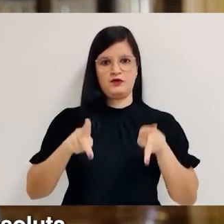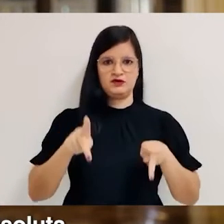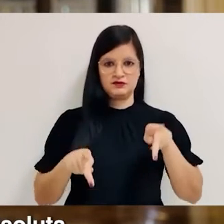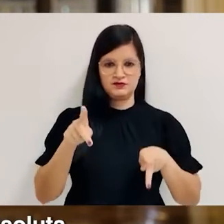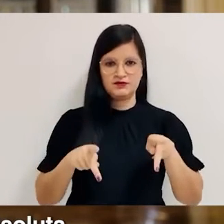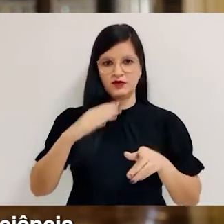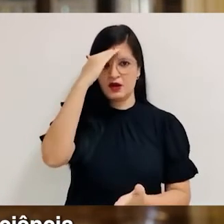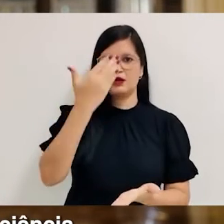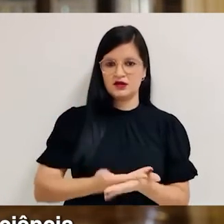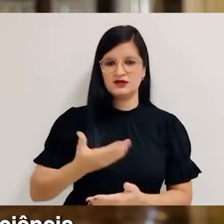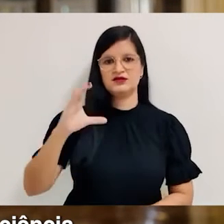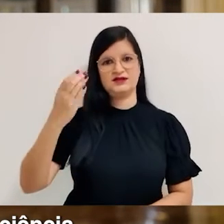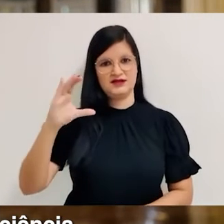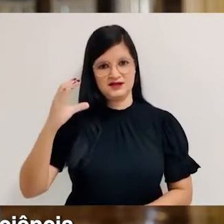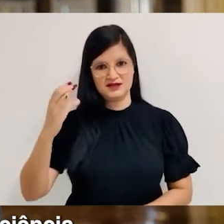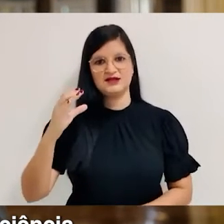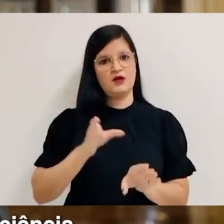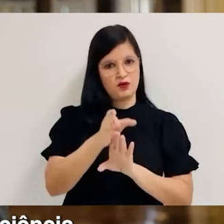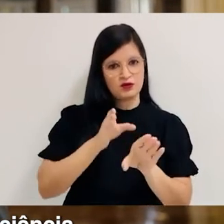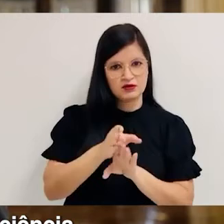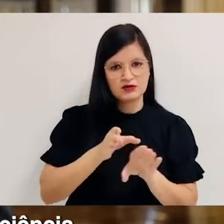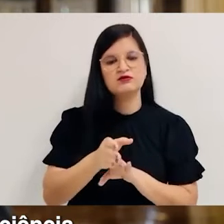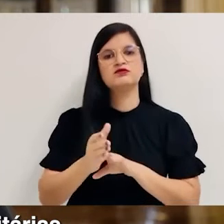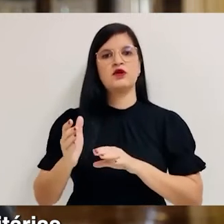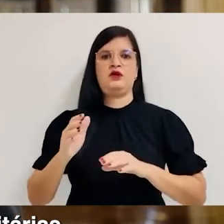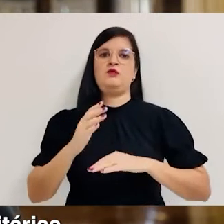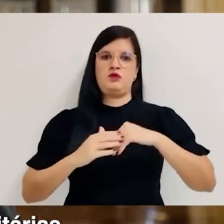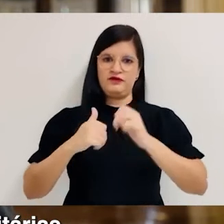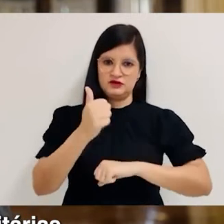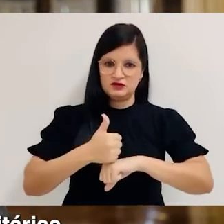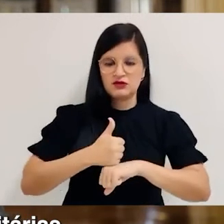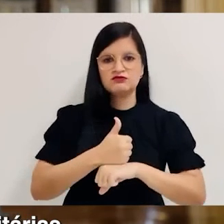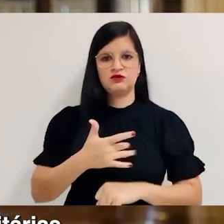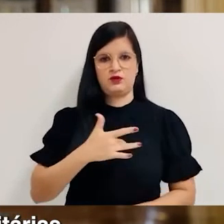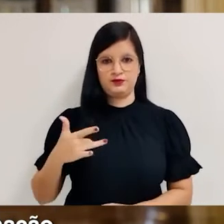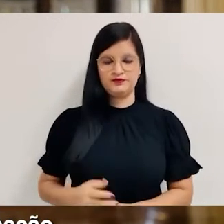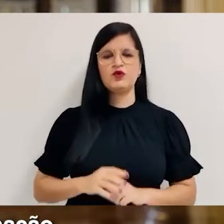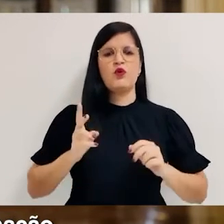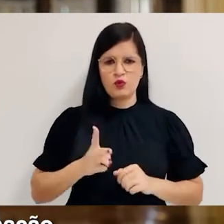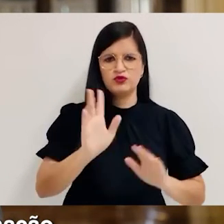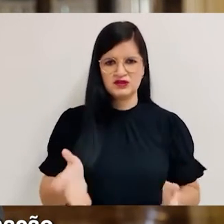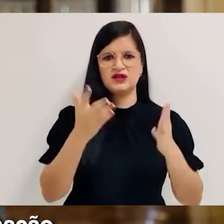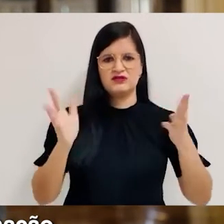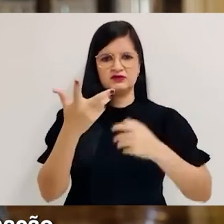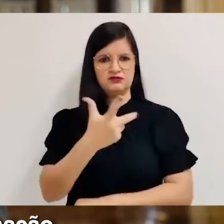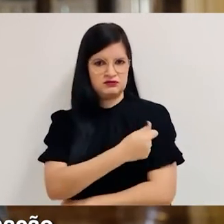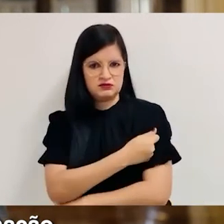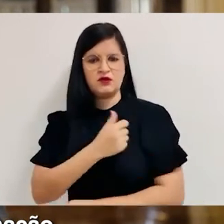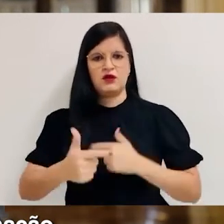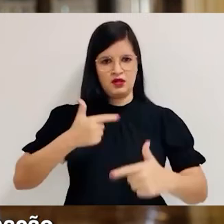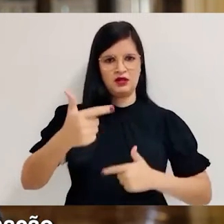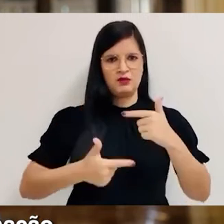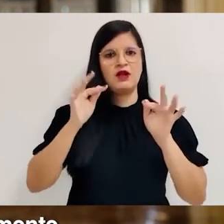absoluta maioria da população que acreditou na ciência e nas orientações das autoridades sanitárias. Vamos continuar incentivando a